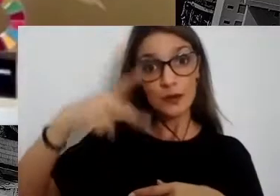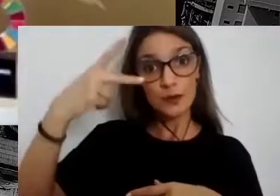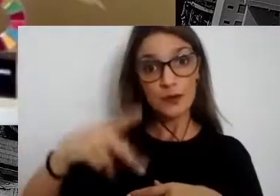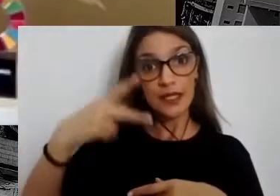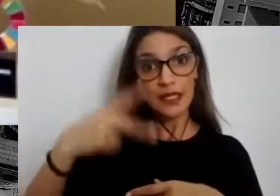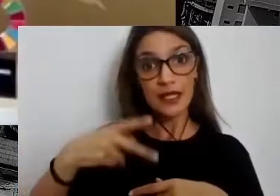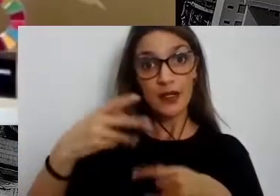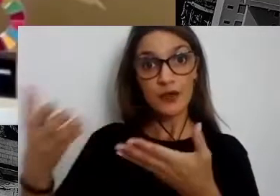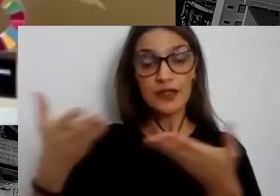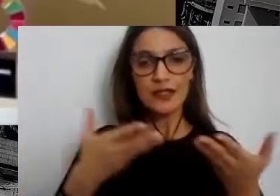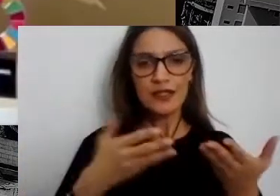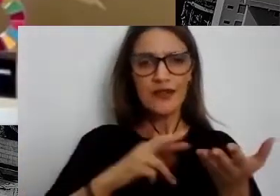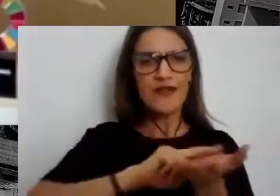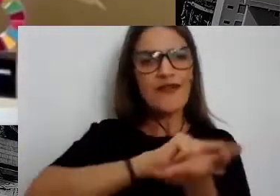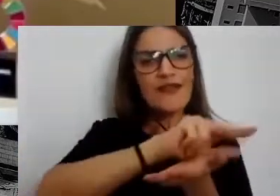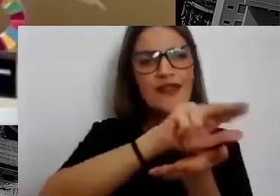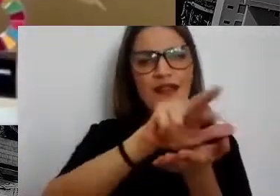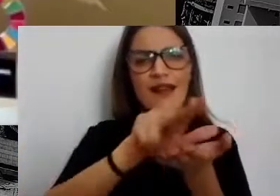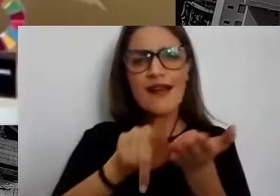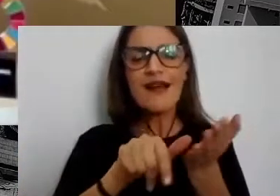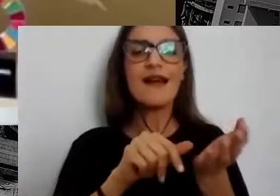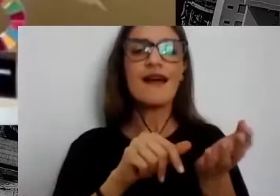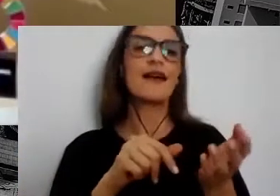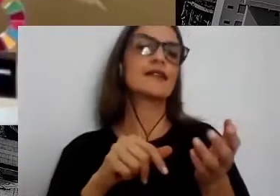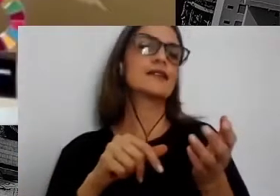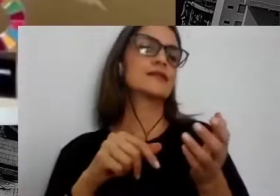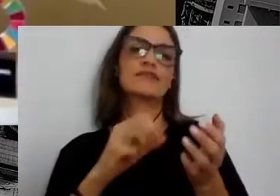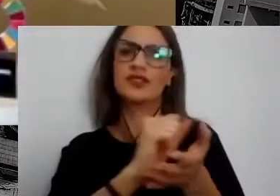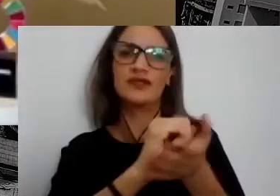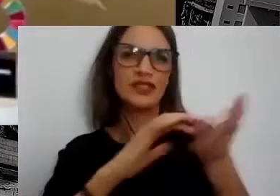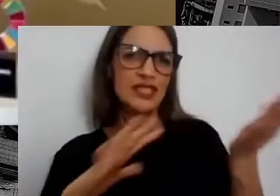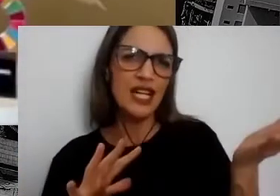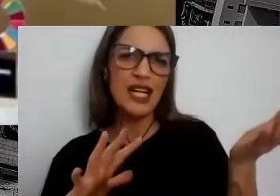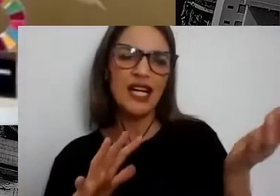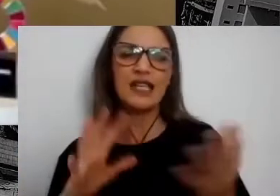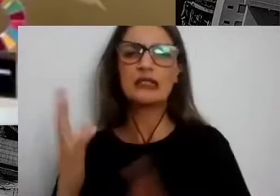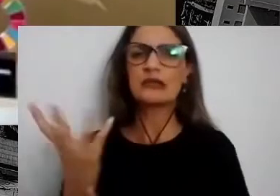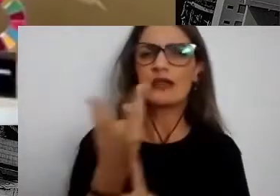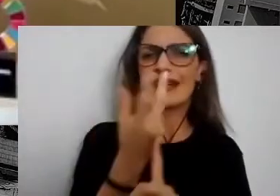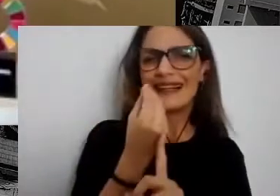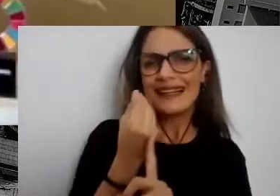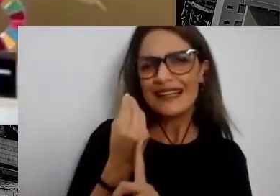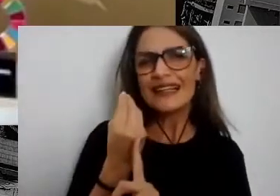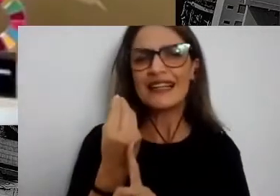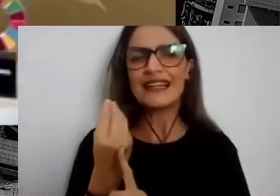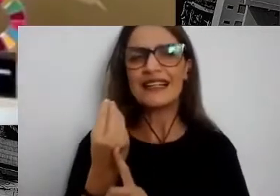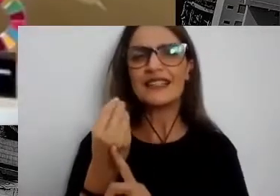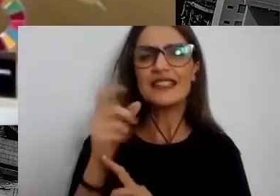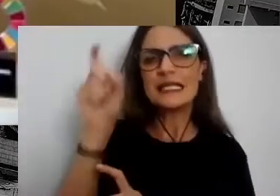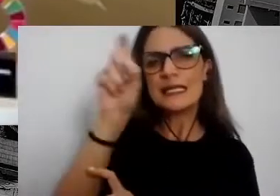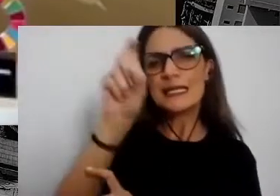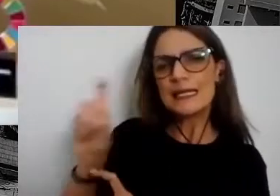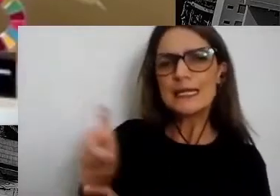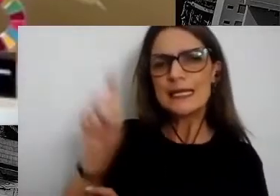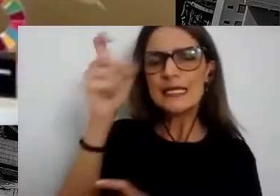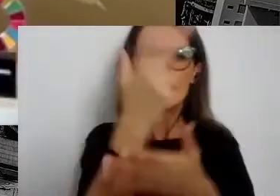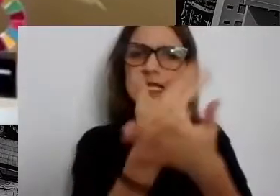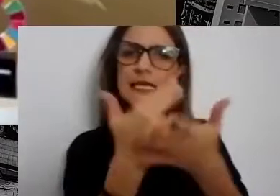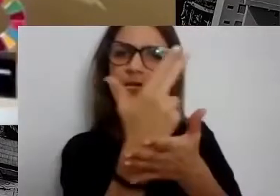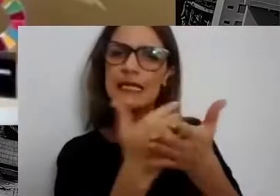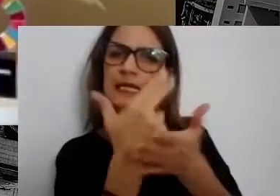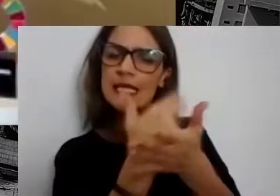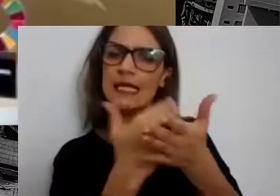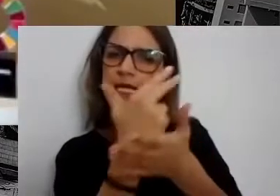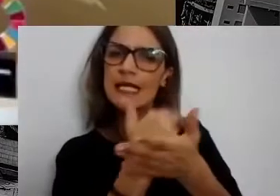série de atividades, instalações artísticas, grafites que são verdadeiros manifestos,